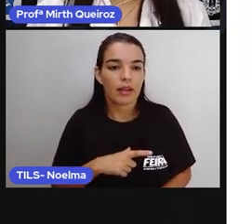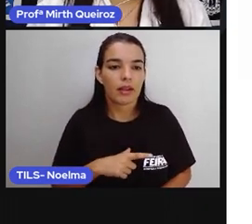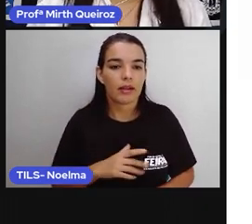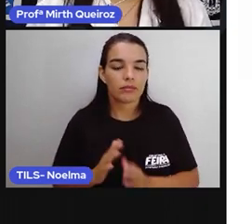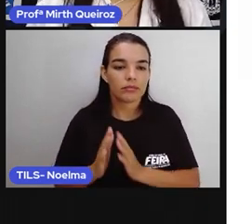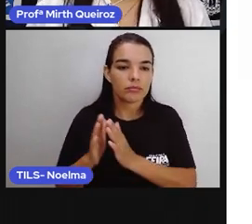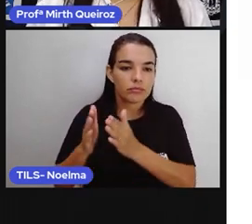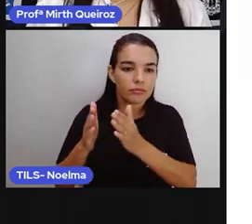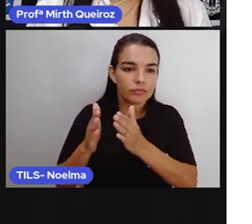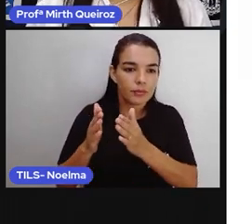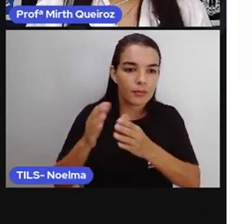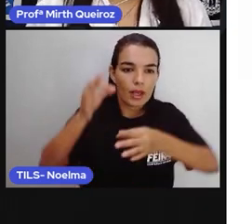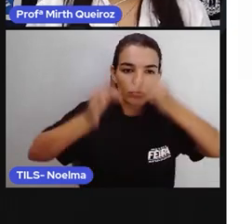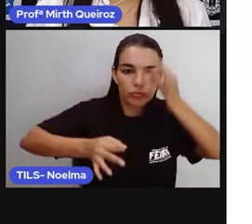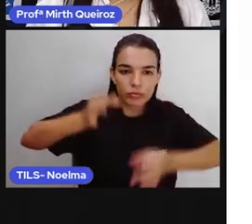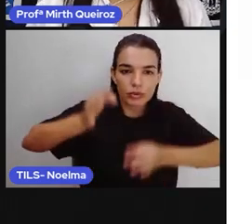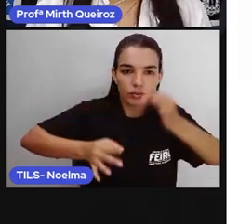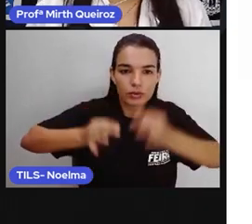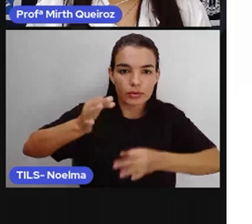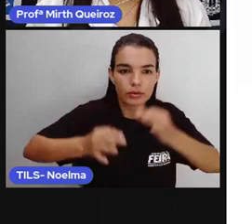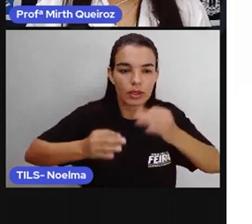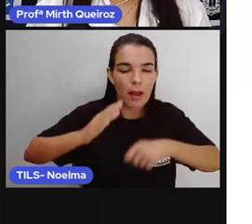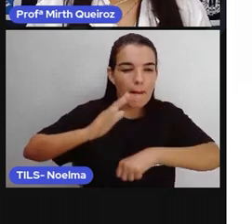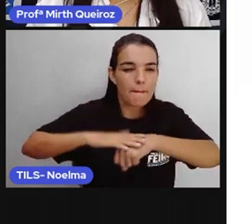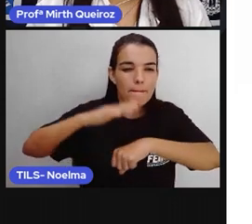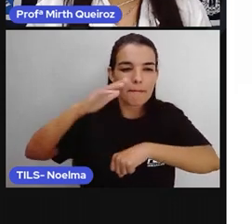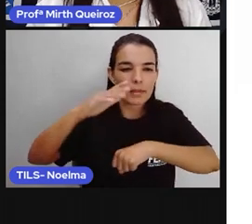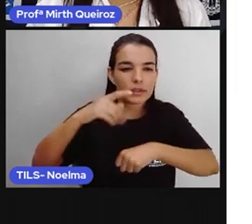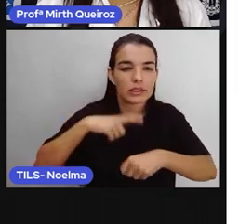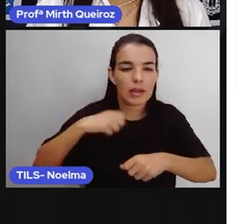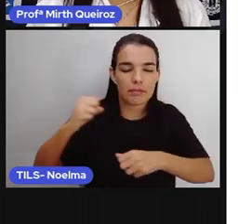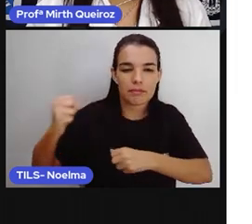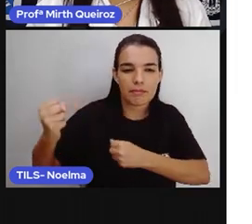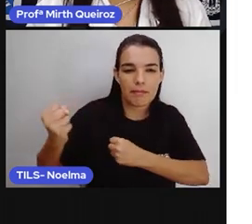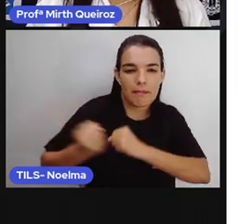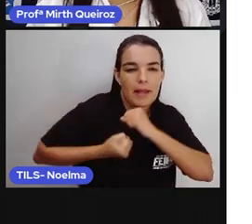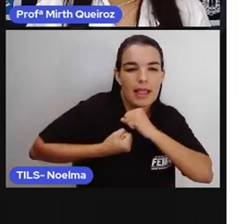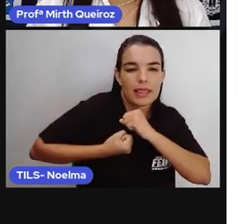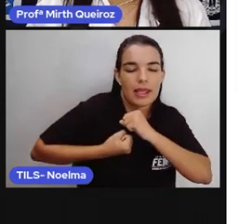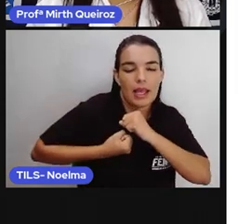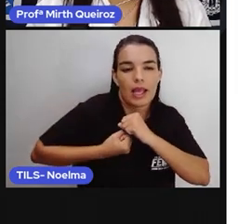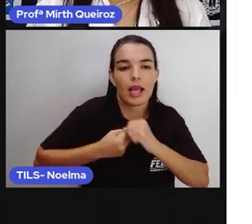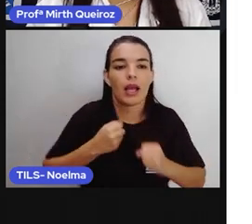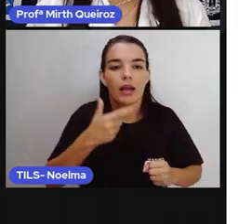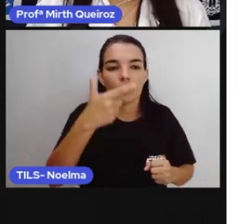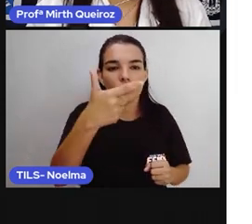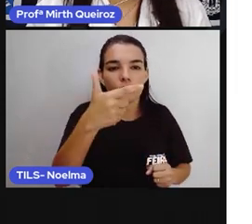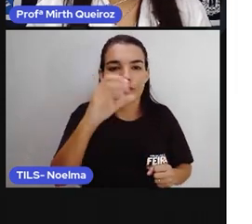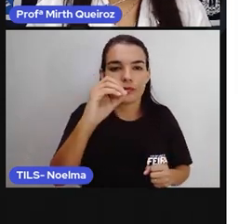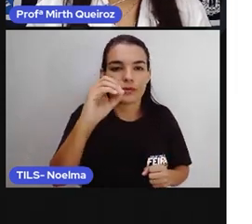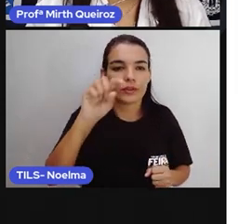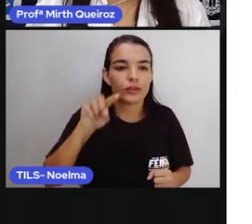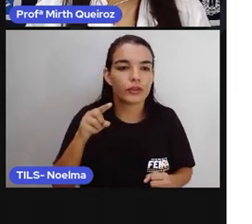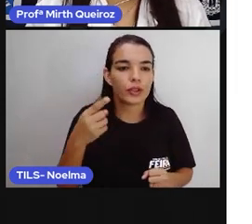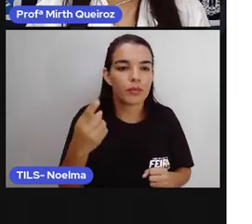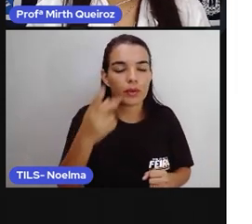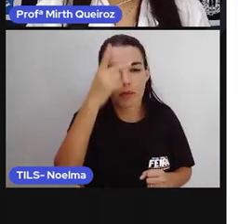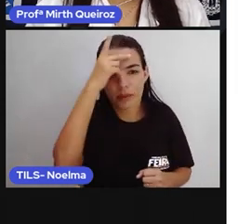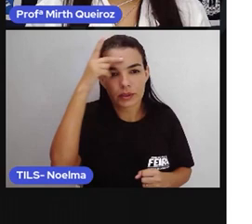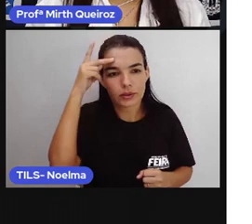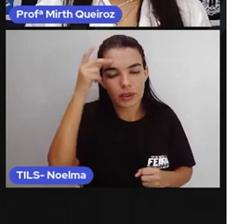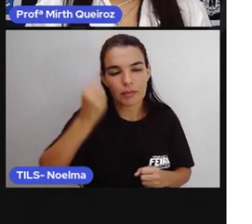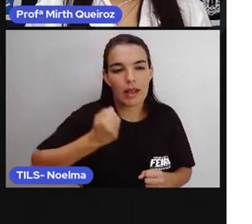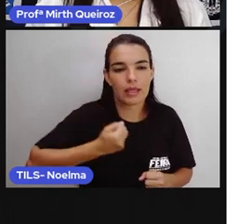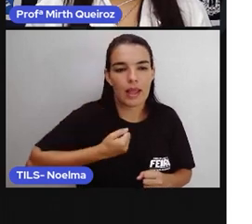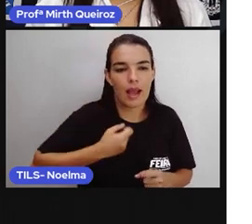matar os mais de 20 mil pacientes com coronavírus para evitar a disseminação do vírus.